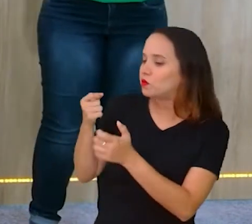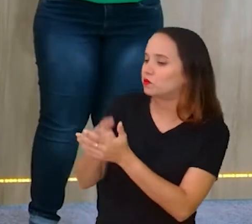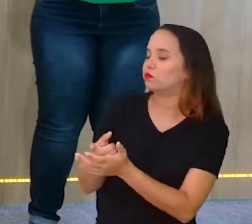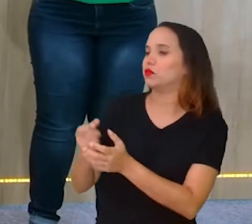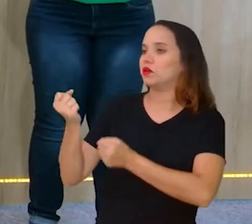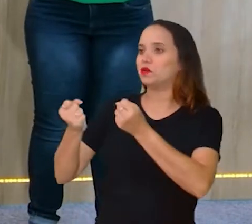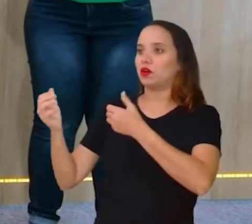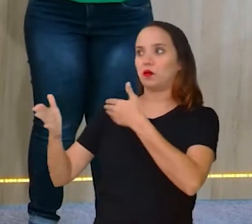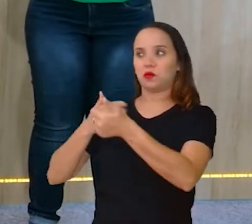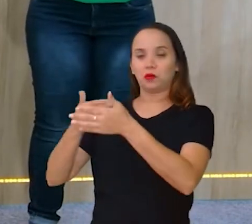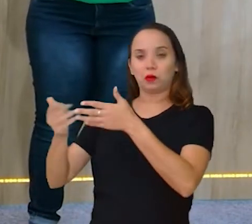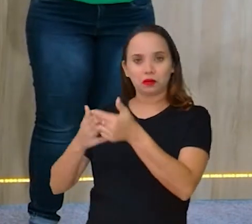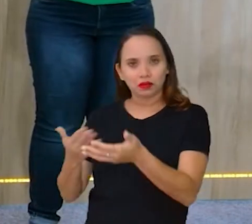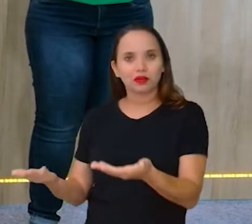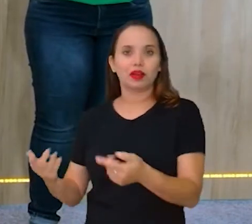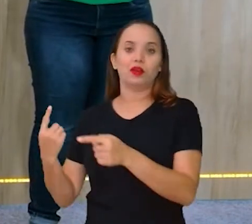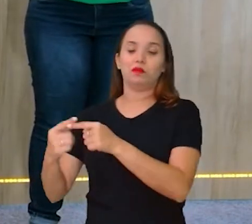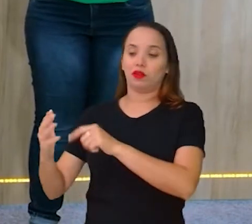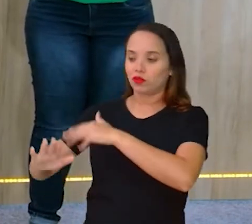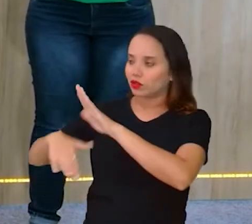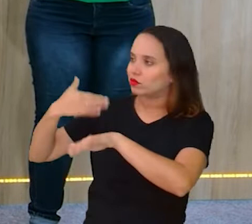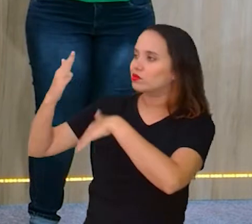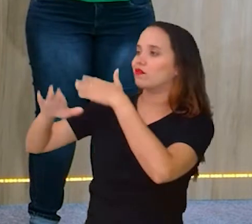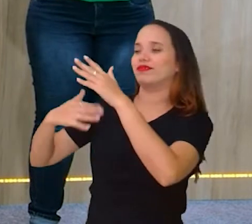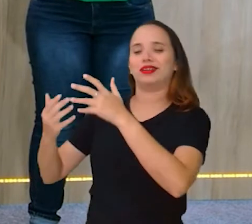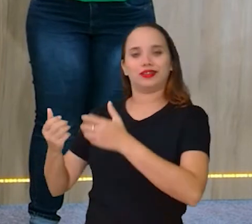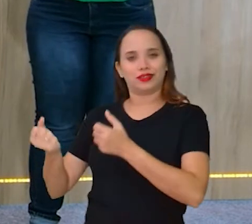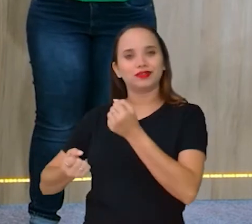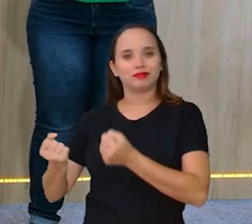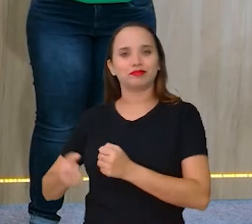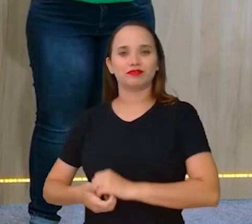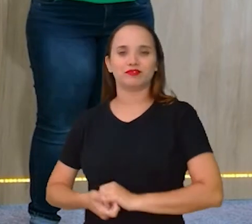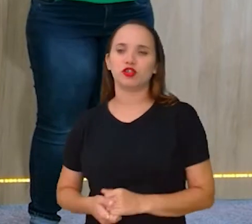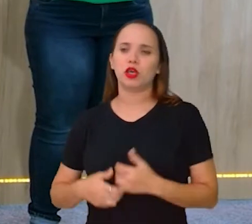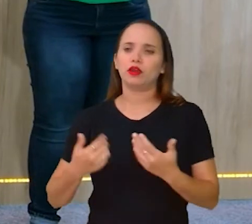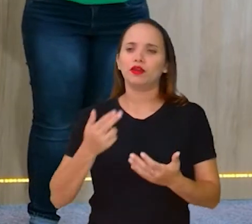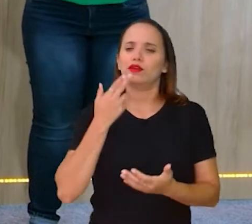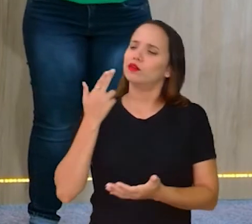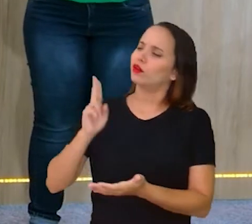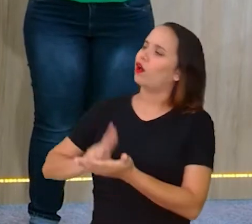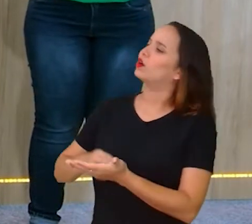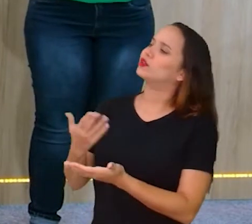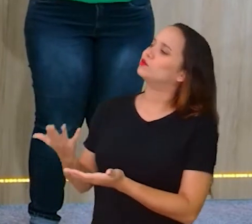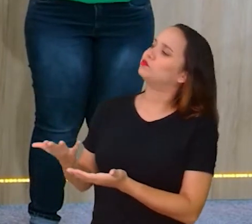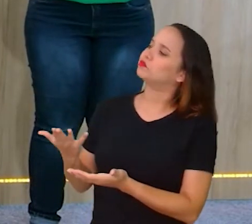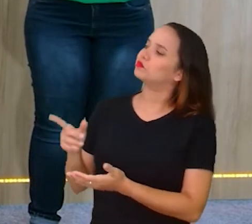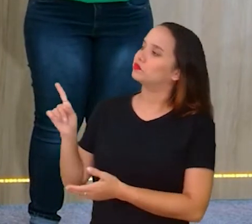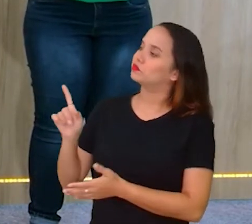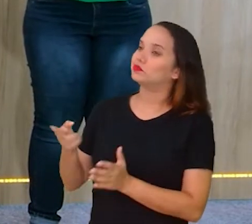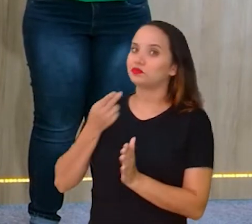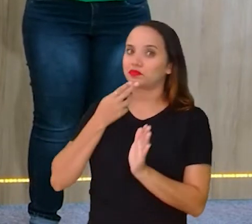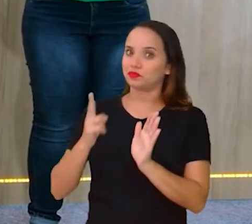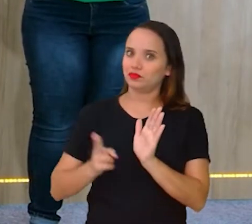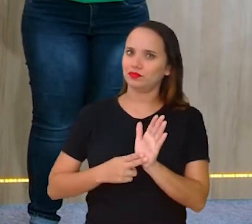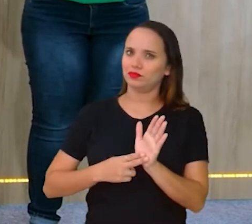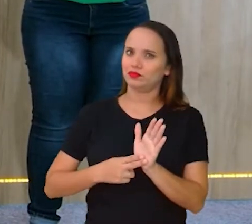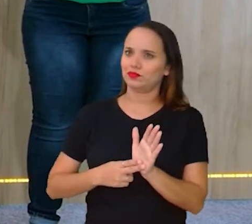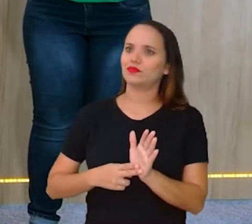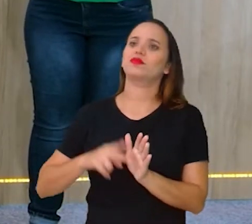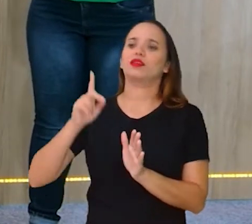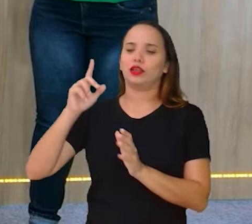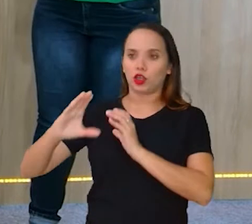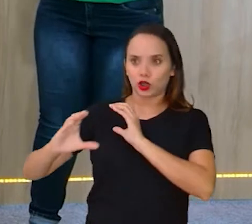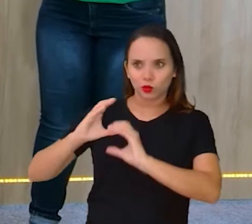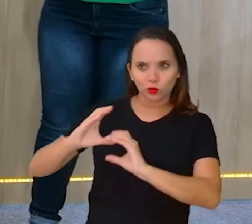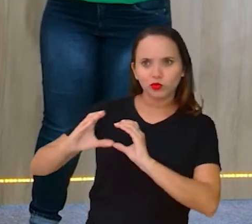desses avanços no transporte. E a carta, um envelope de carta, né? Tiago, a comunicação